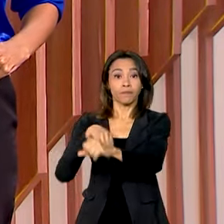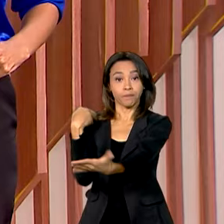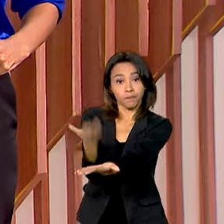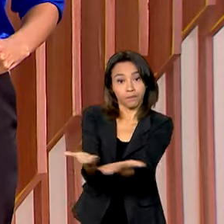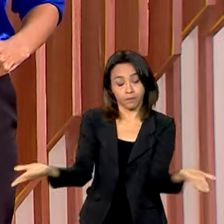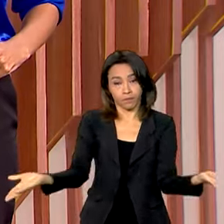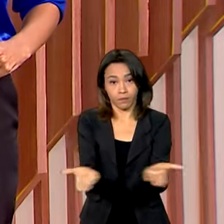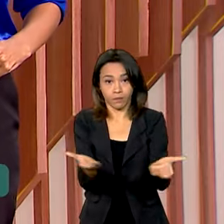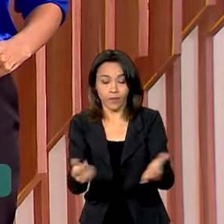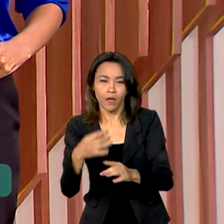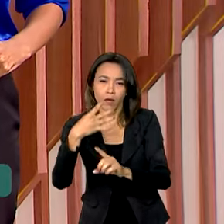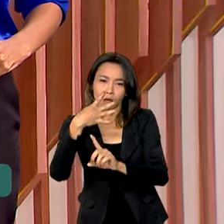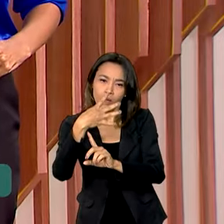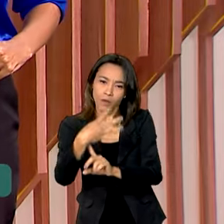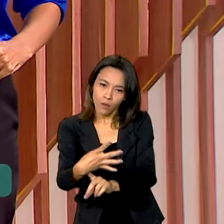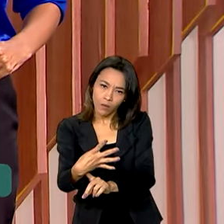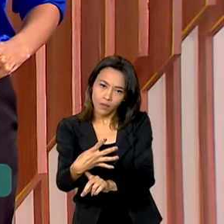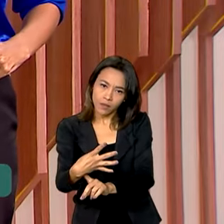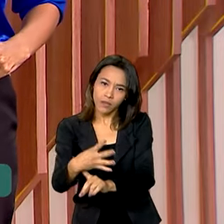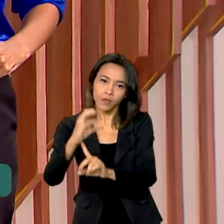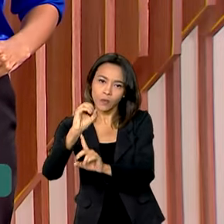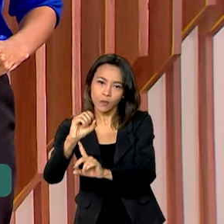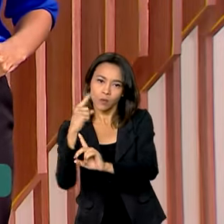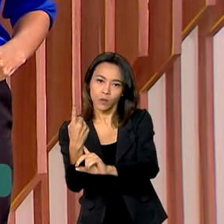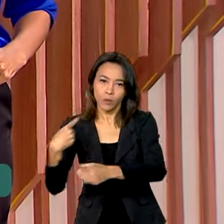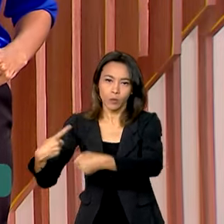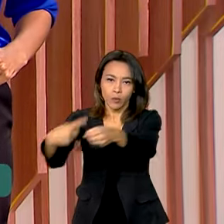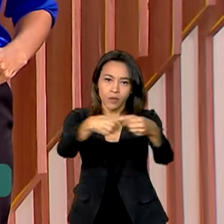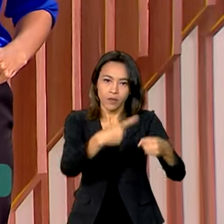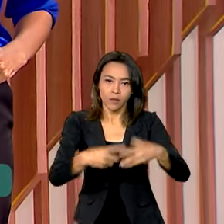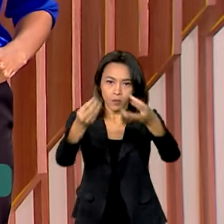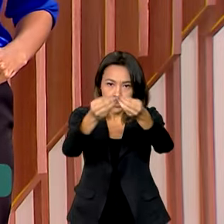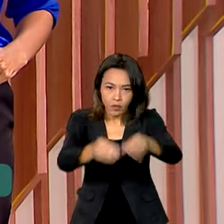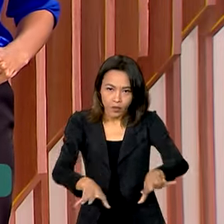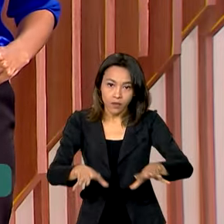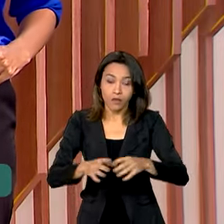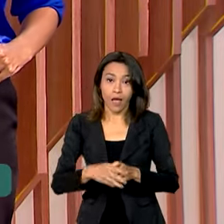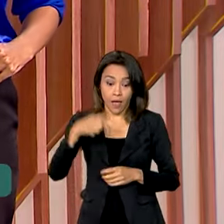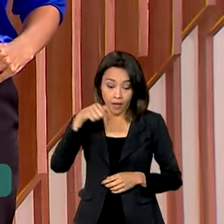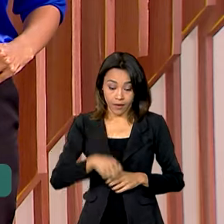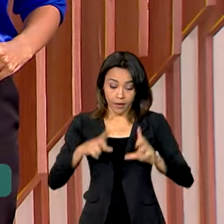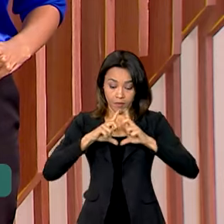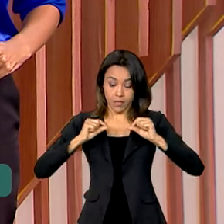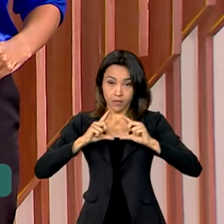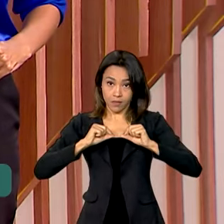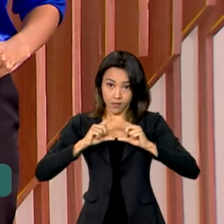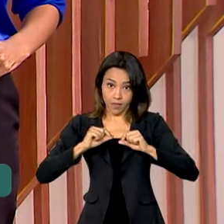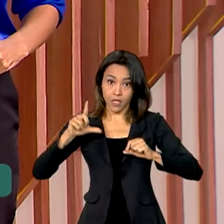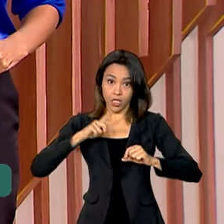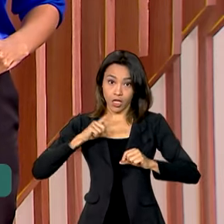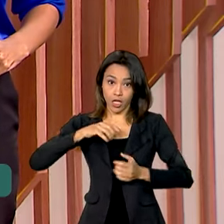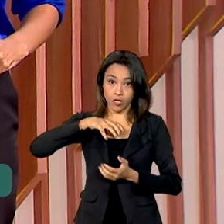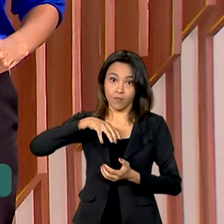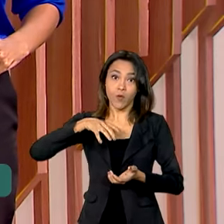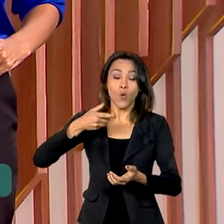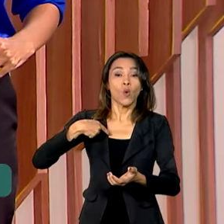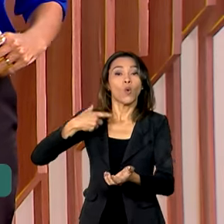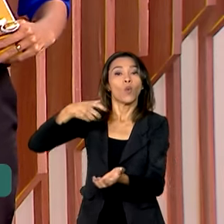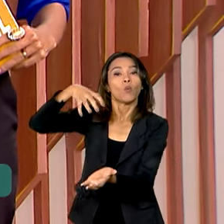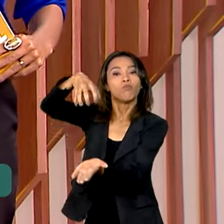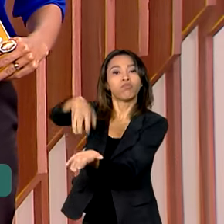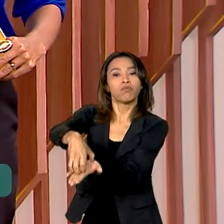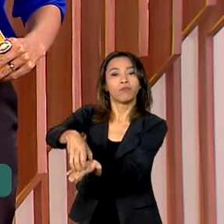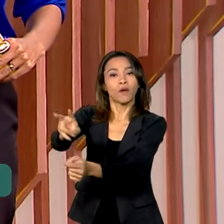401 municípios afetados. A sala de situação em Brasília e o escritório de monitoramento em Porto Alegre